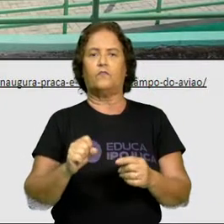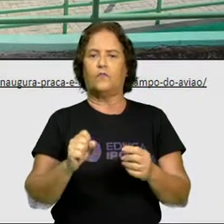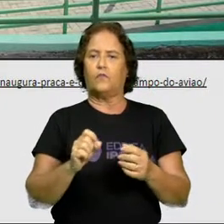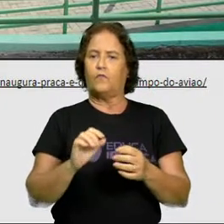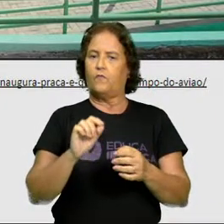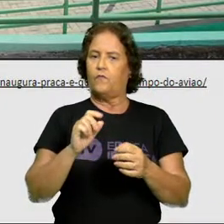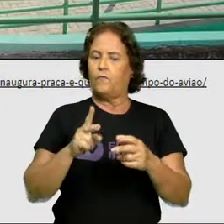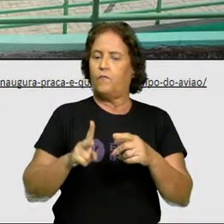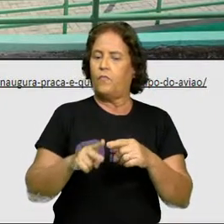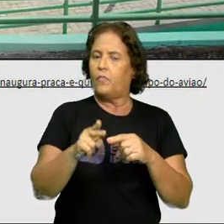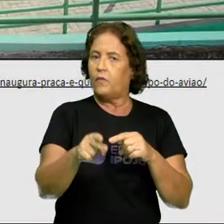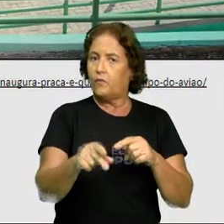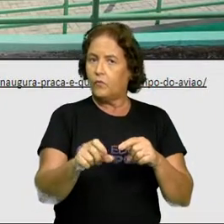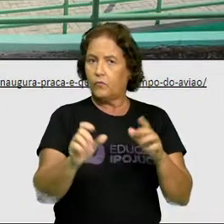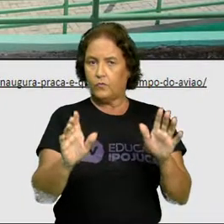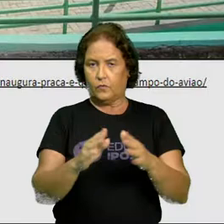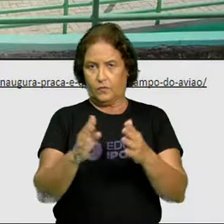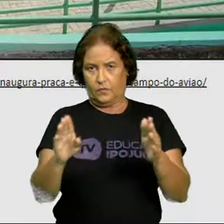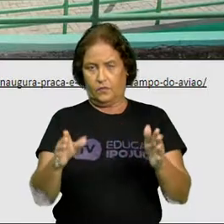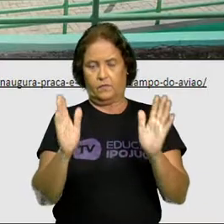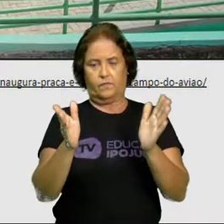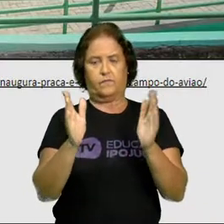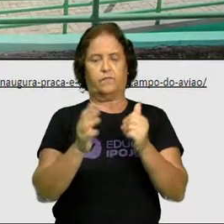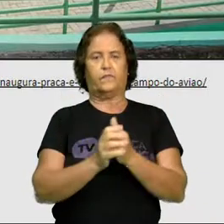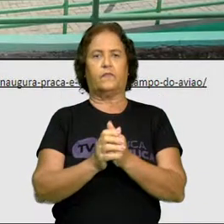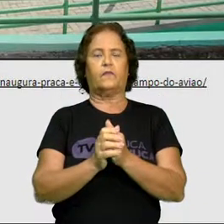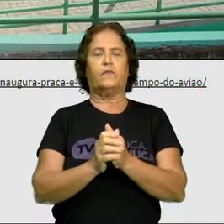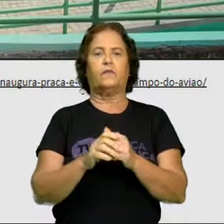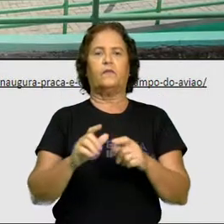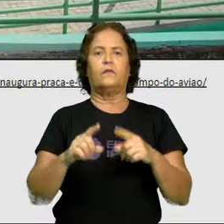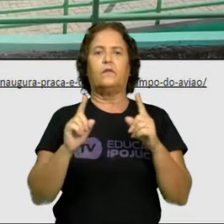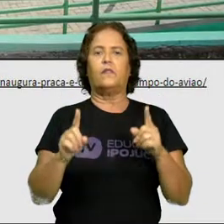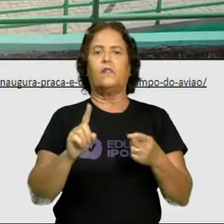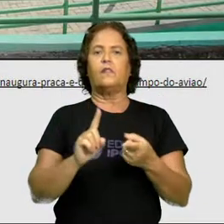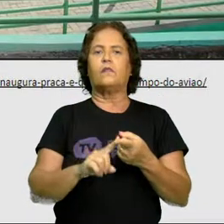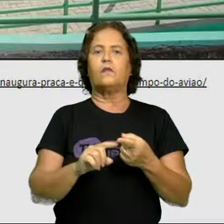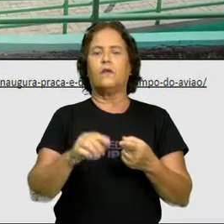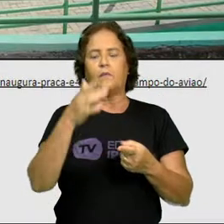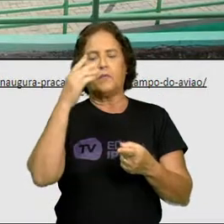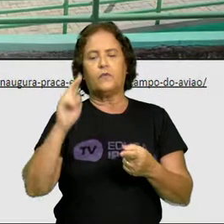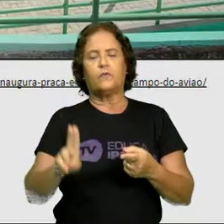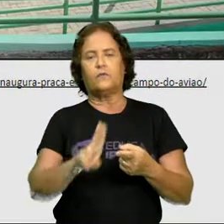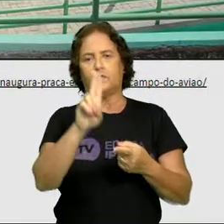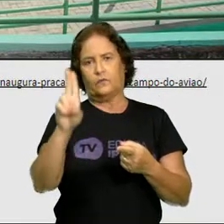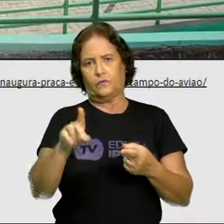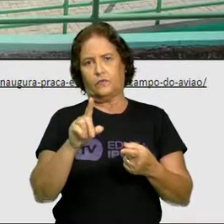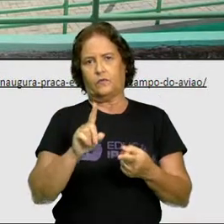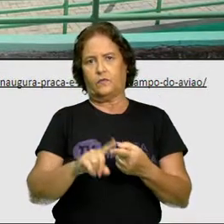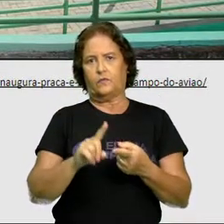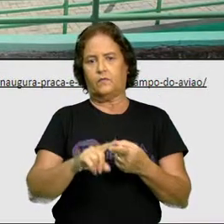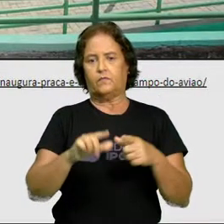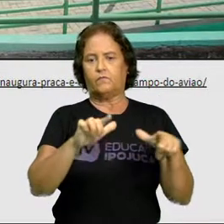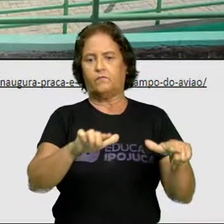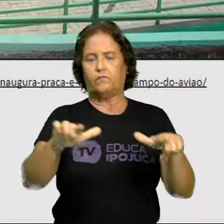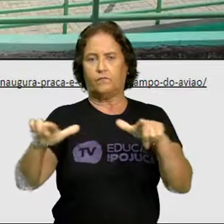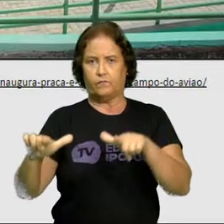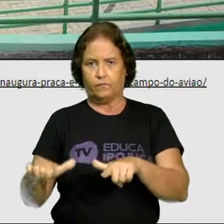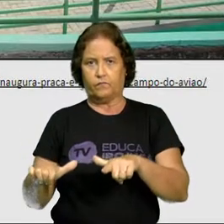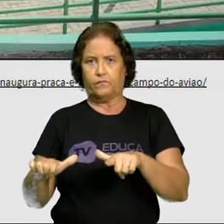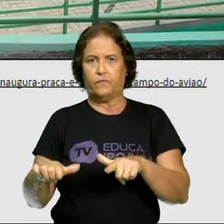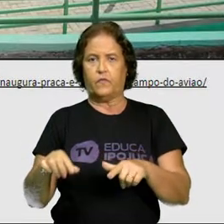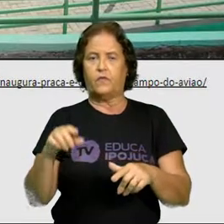utilização da comunidade. Os espaços públicos têm papel determinante na sociedade